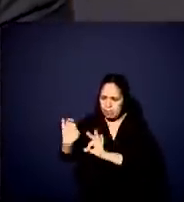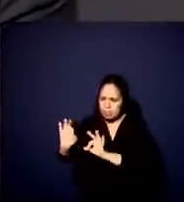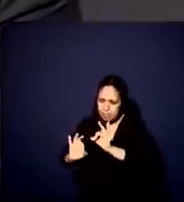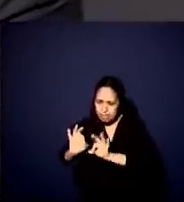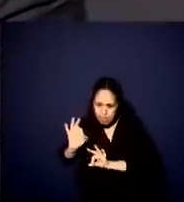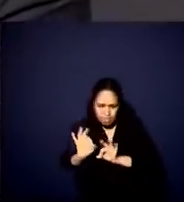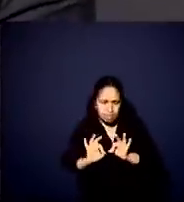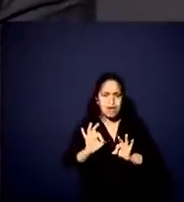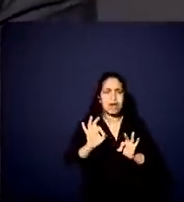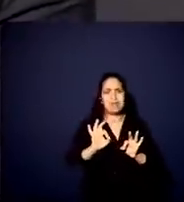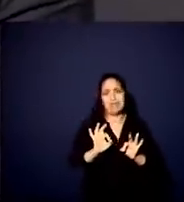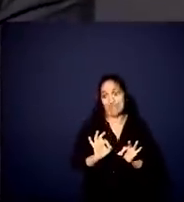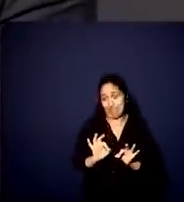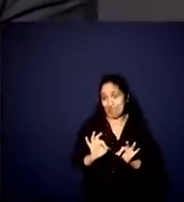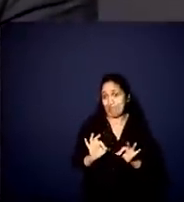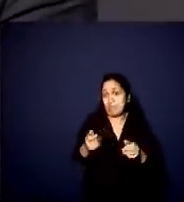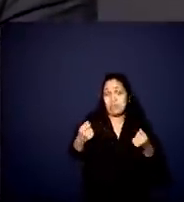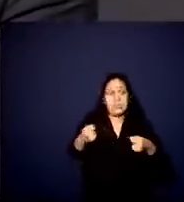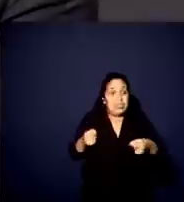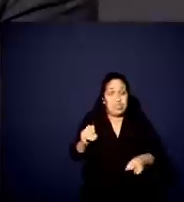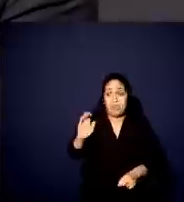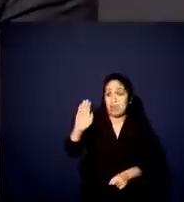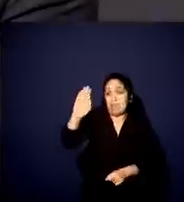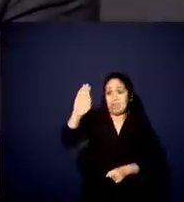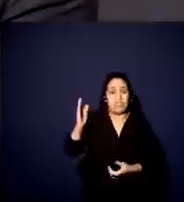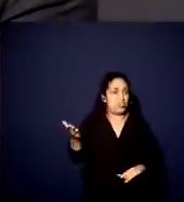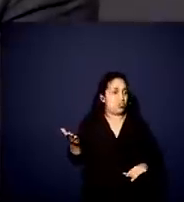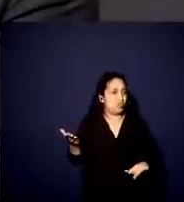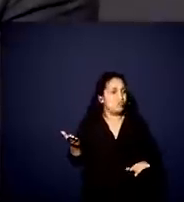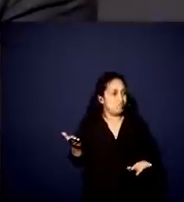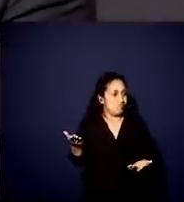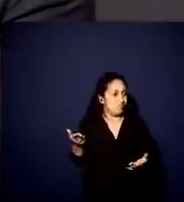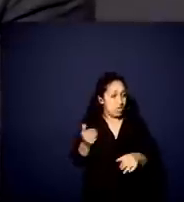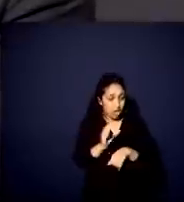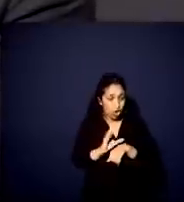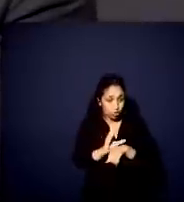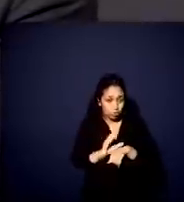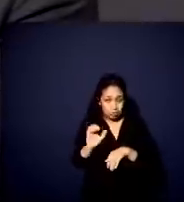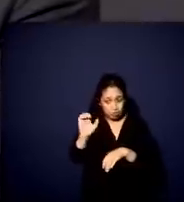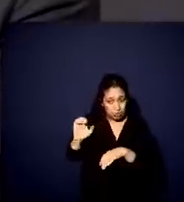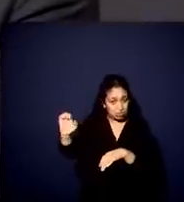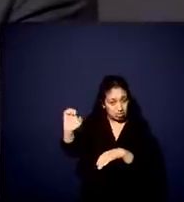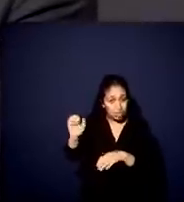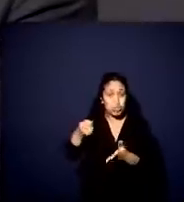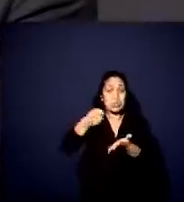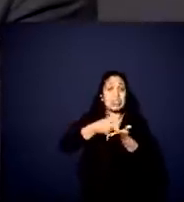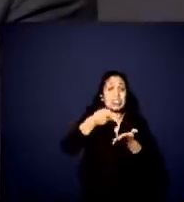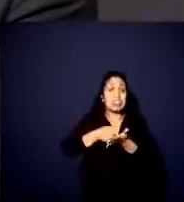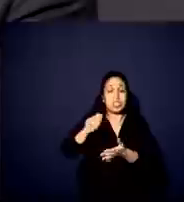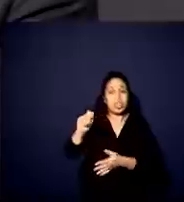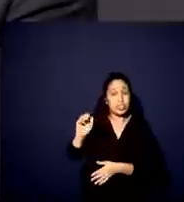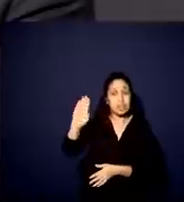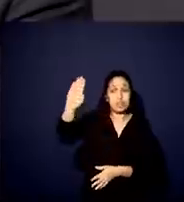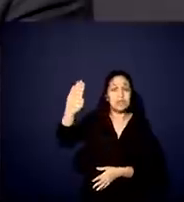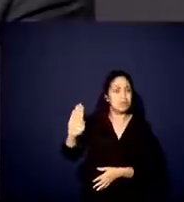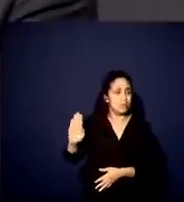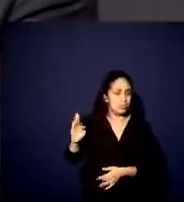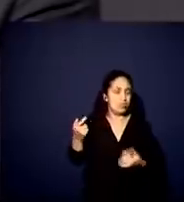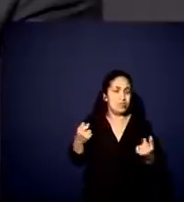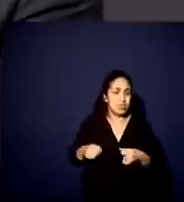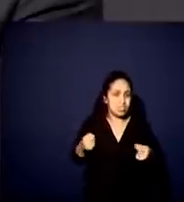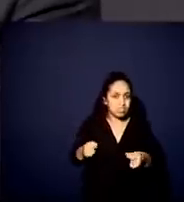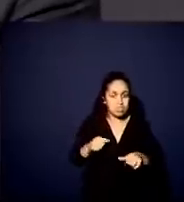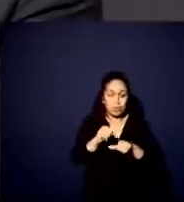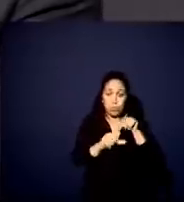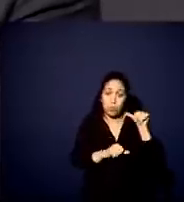modelagem, um processo longo. de plebiscito. Porque a Constituição do Estado exigia plebiscito para fazer privatizações. Então, gente alterou